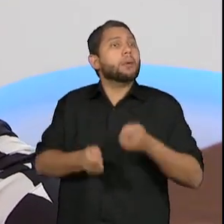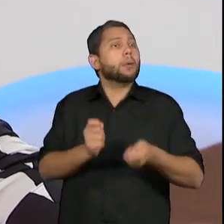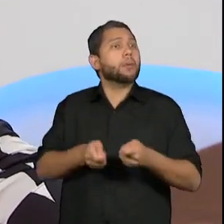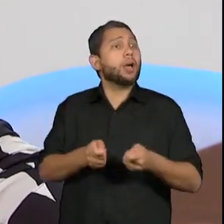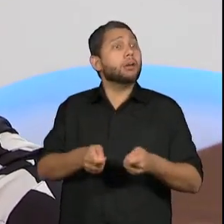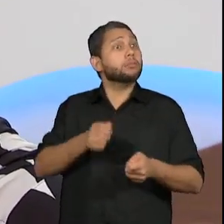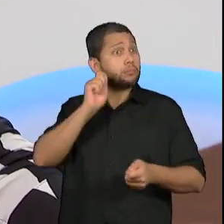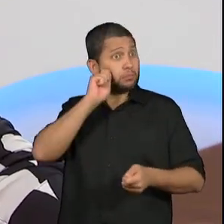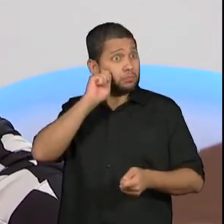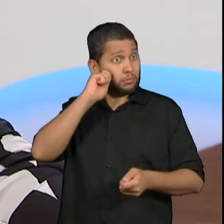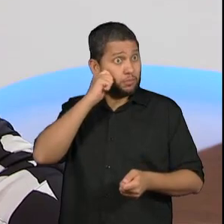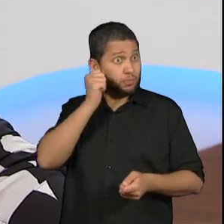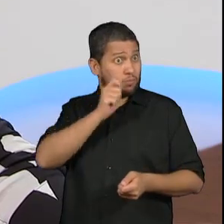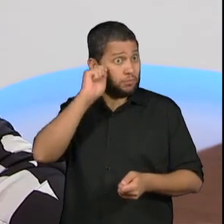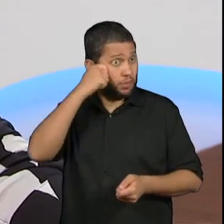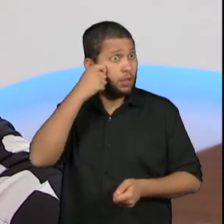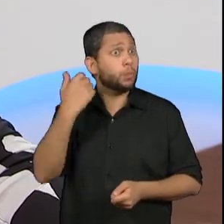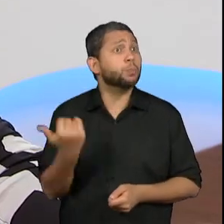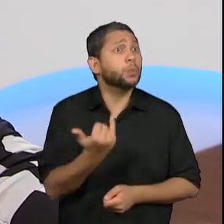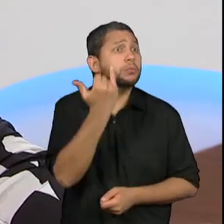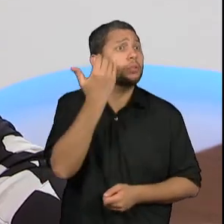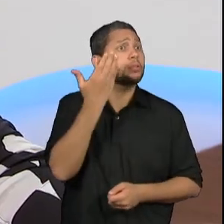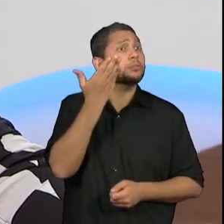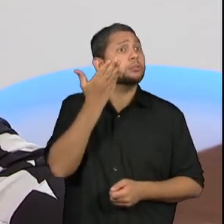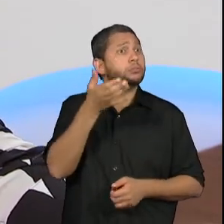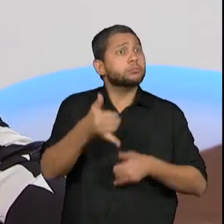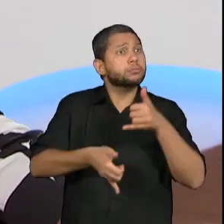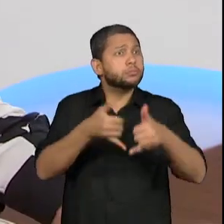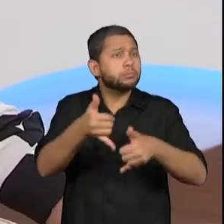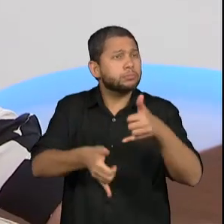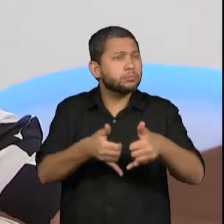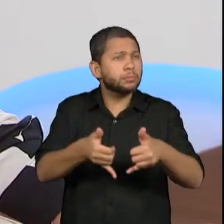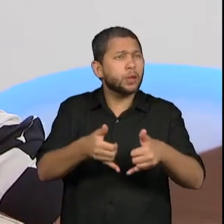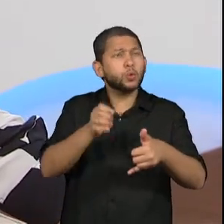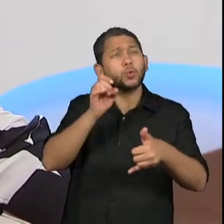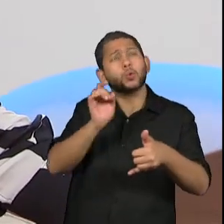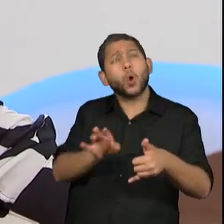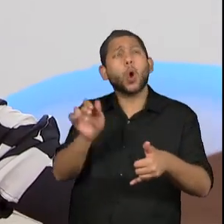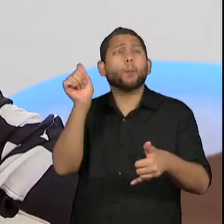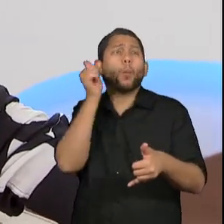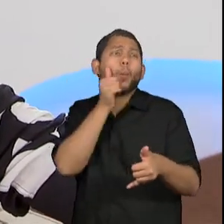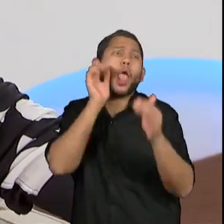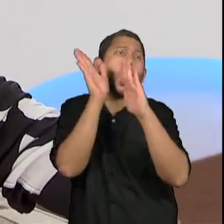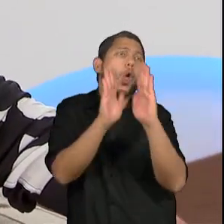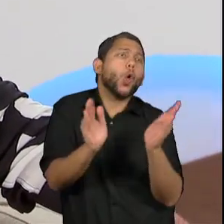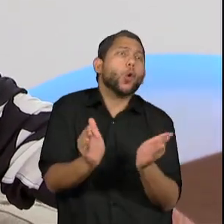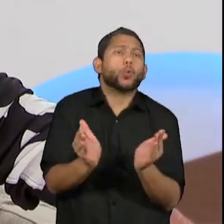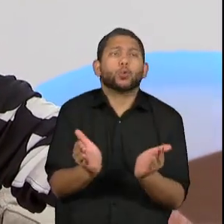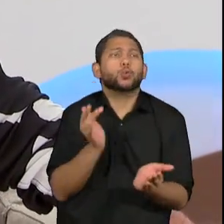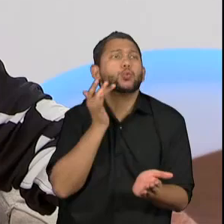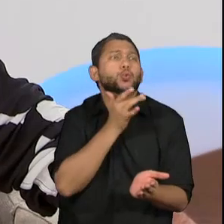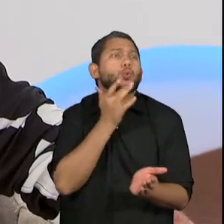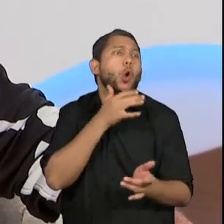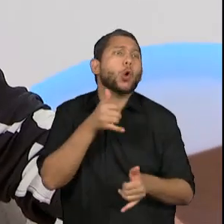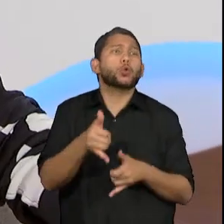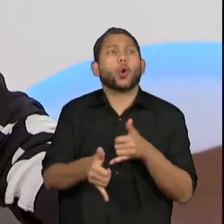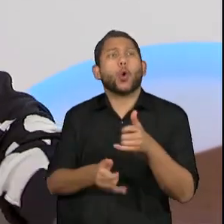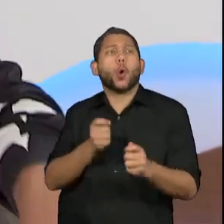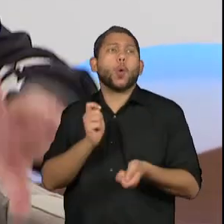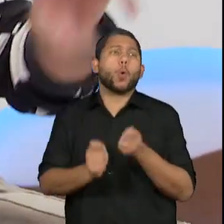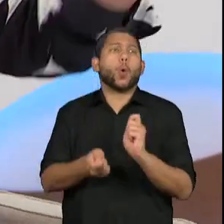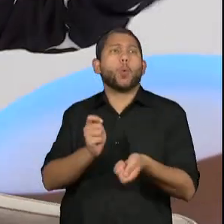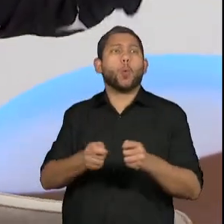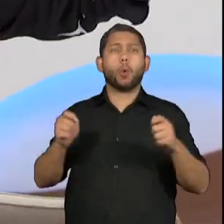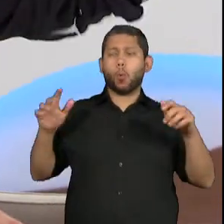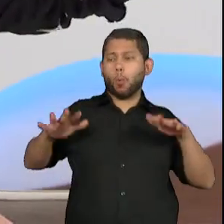O que eu posso fazer para que a rainha de bateria seja mais do que aquela mulher gostosa que vai vir na frente dos ritmistas